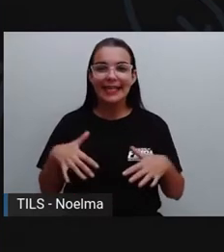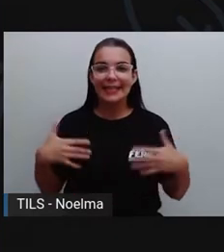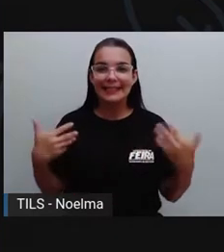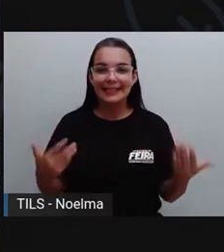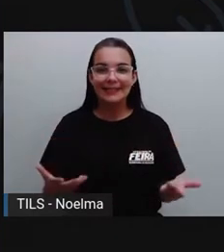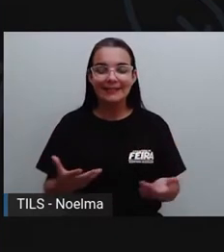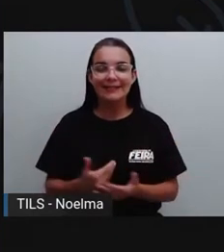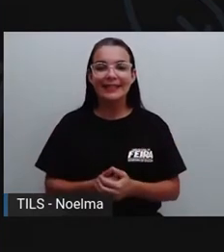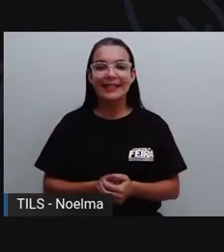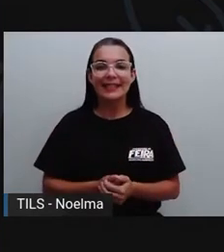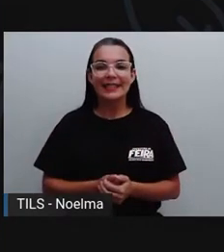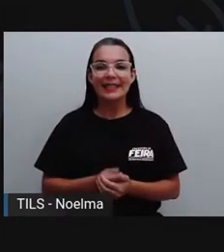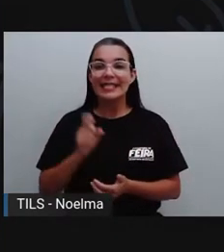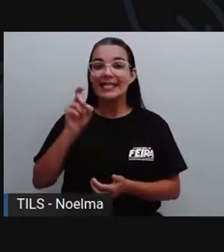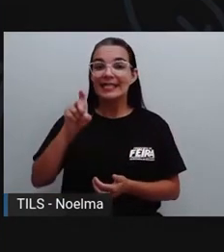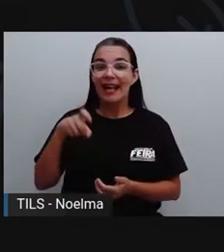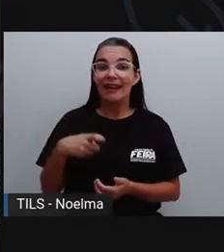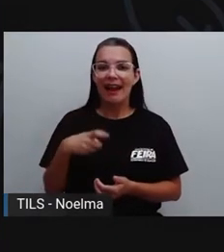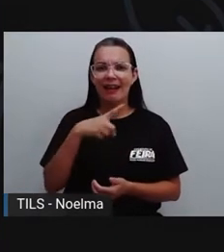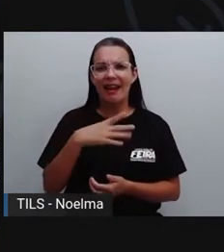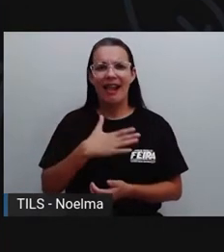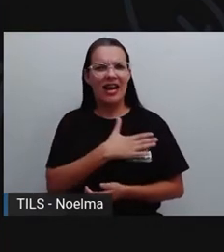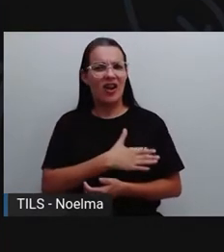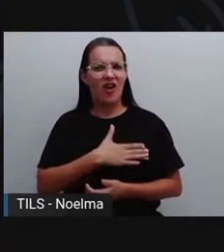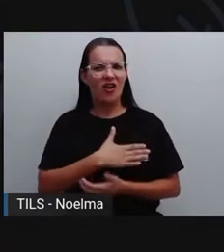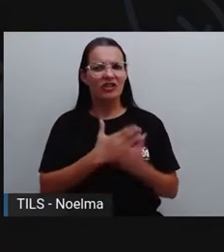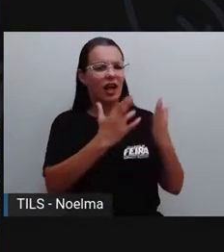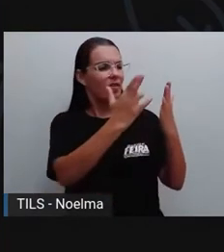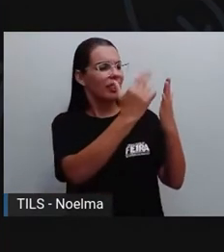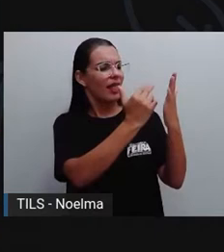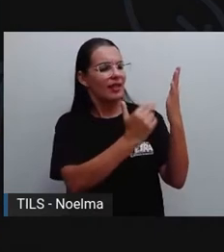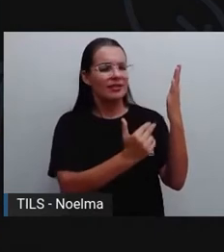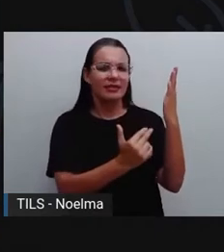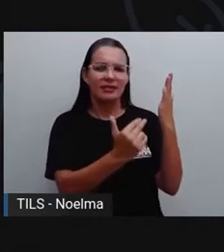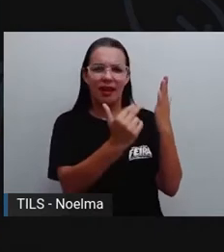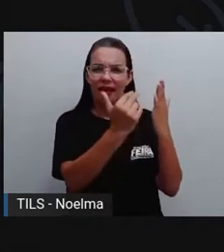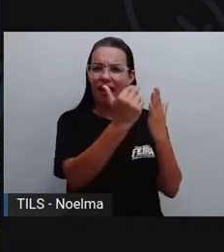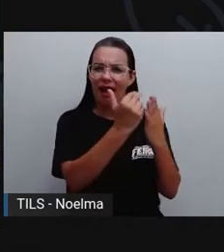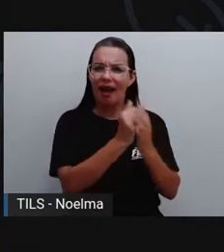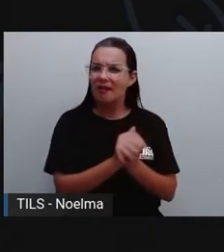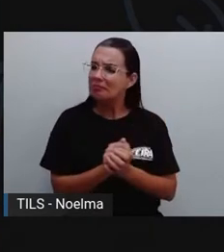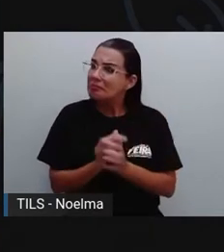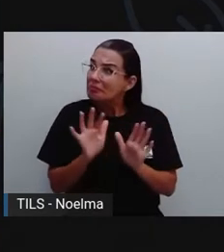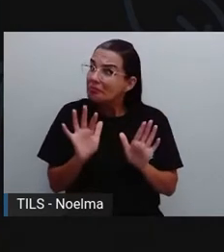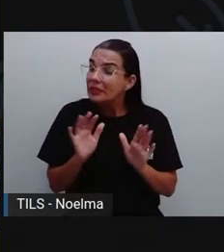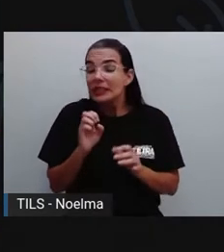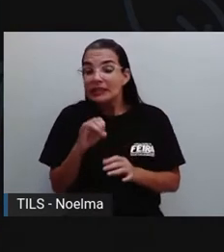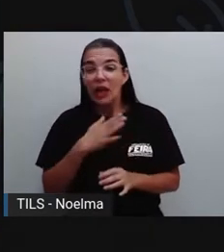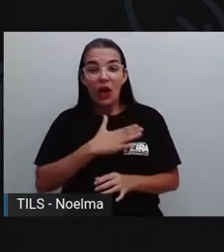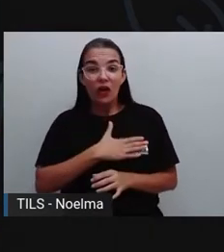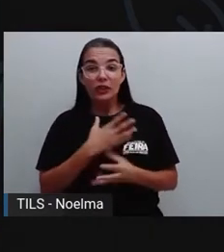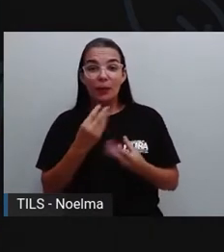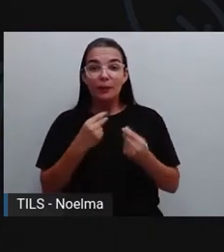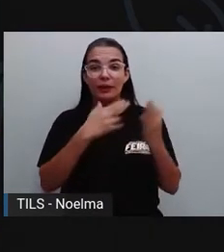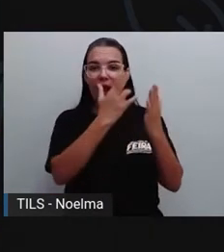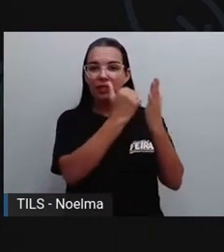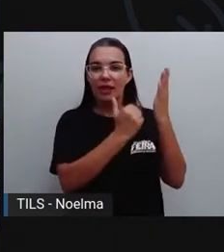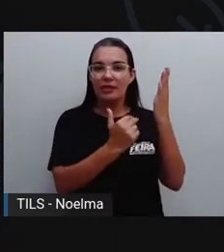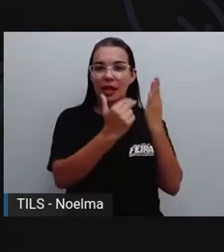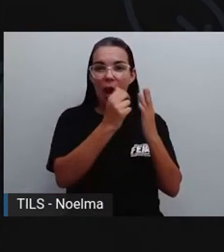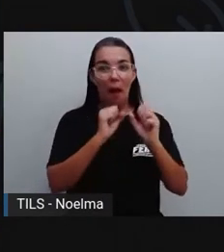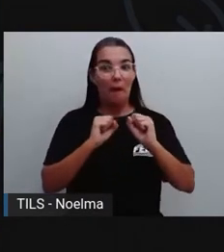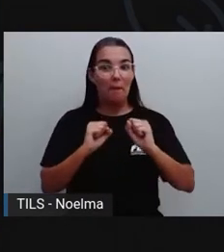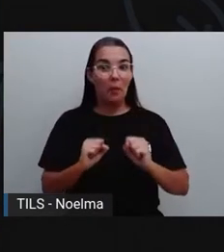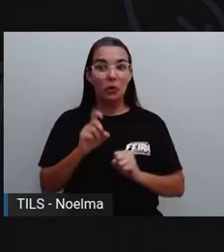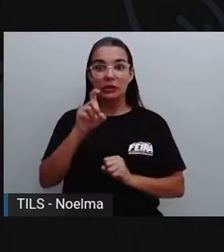desenhar? Ela gosta muito de desenhar, de repente ela pode ser arquiteta,